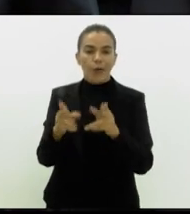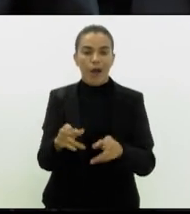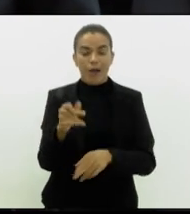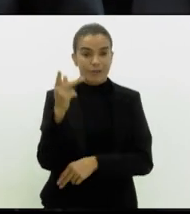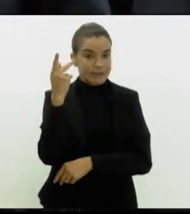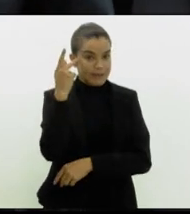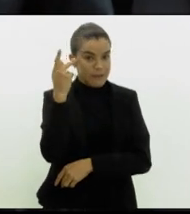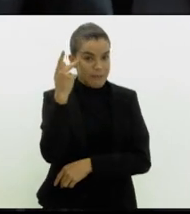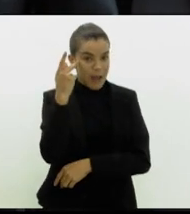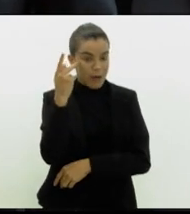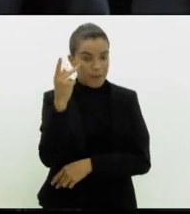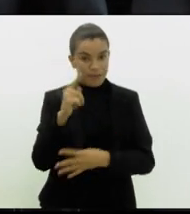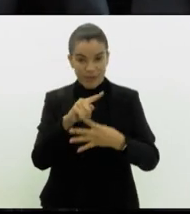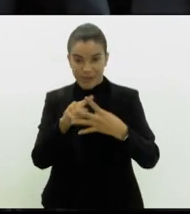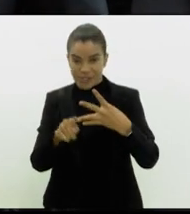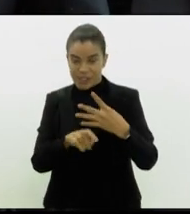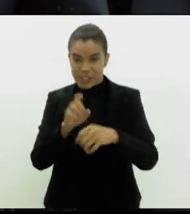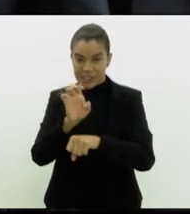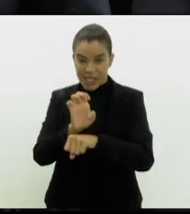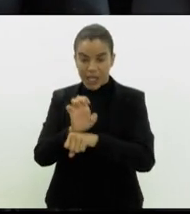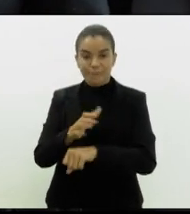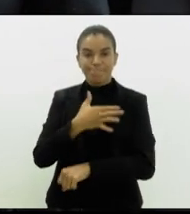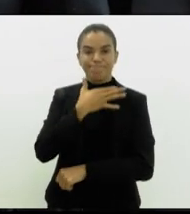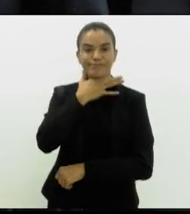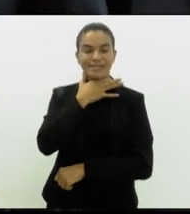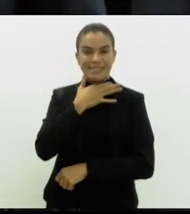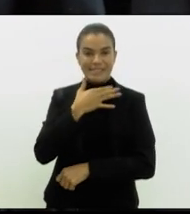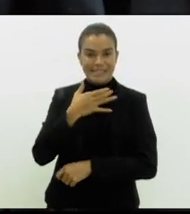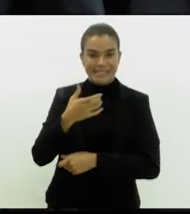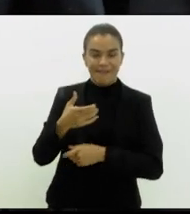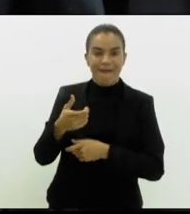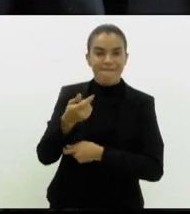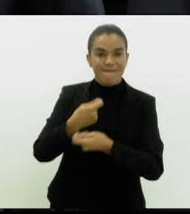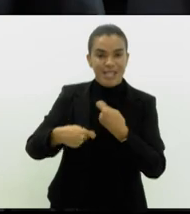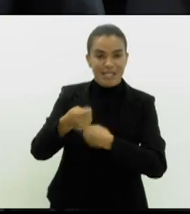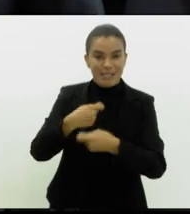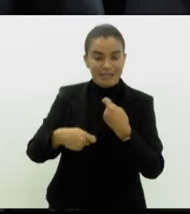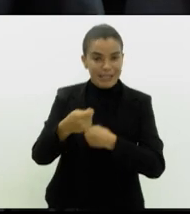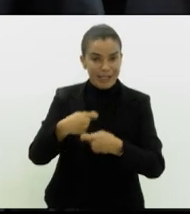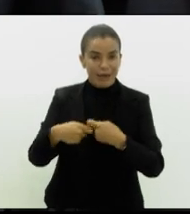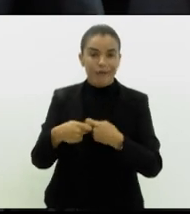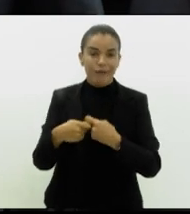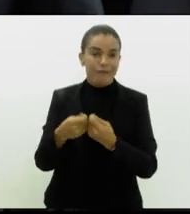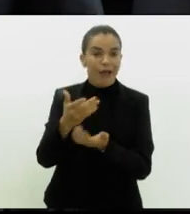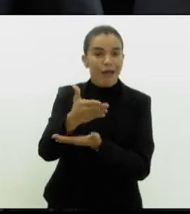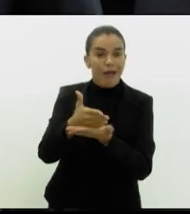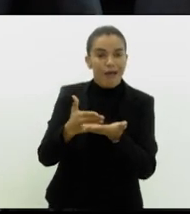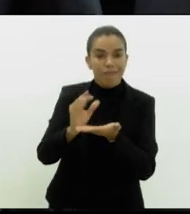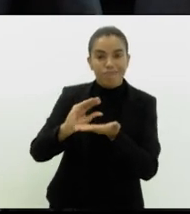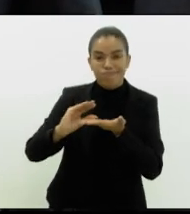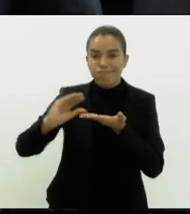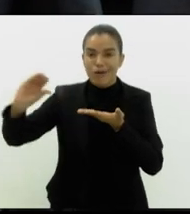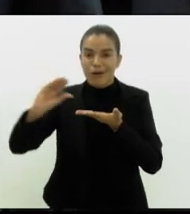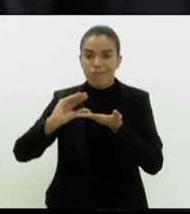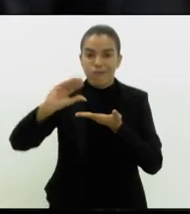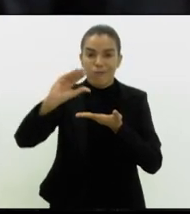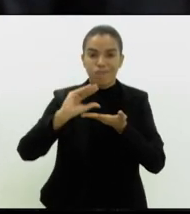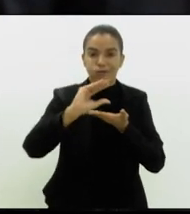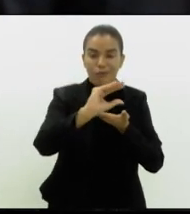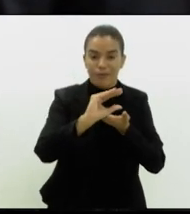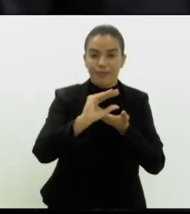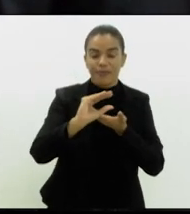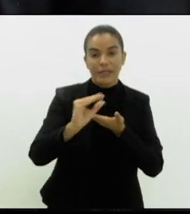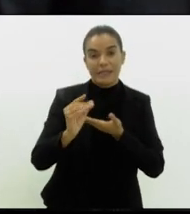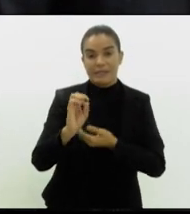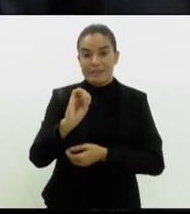Se esses estados quebrarem, o Brasil quebra, porque o recurso, inclusive, que divide para os outros vem desse estado. Se a